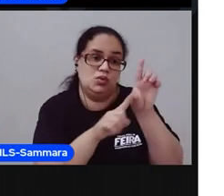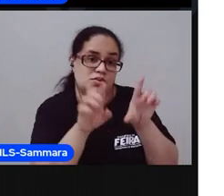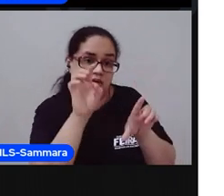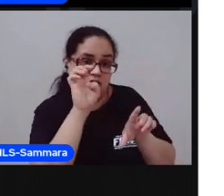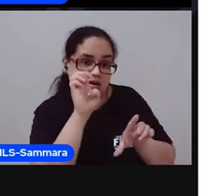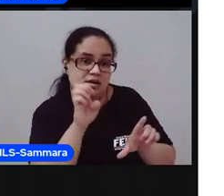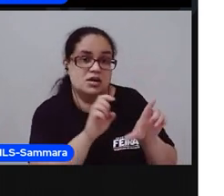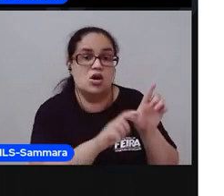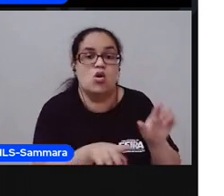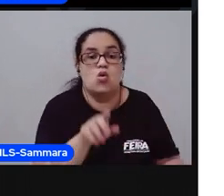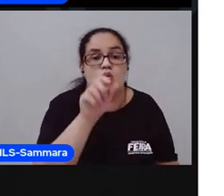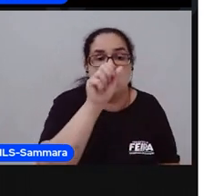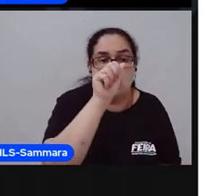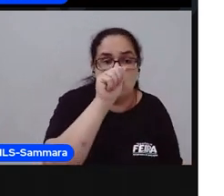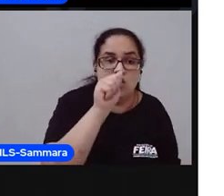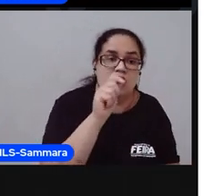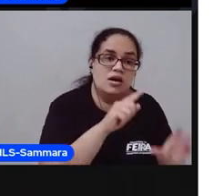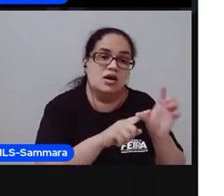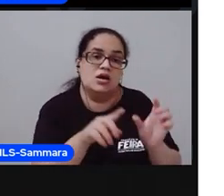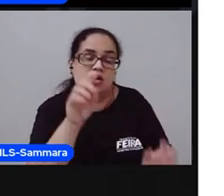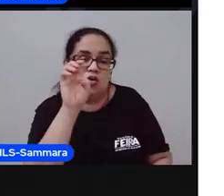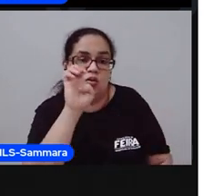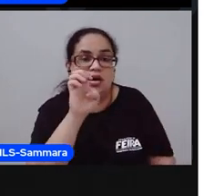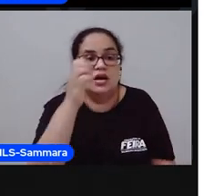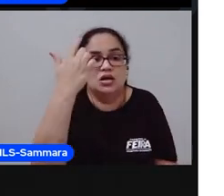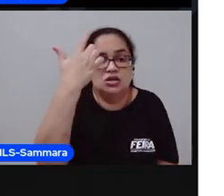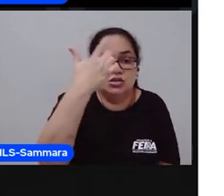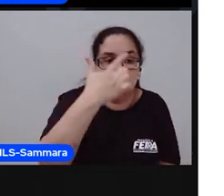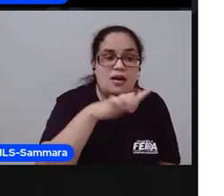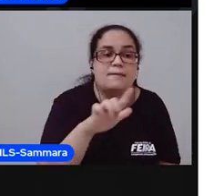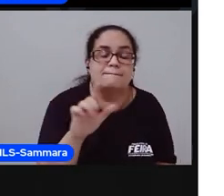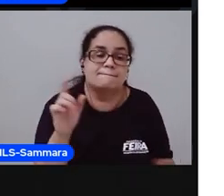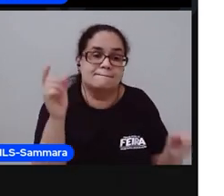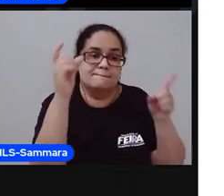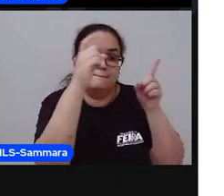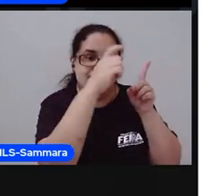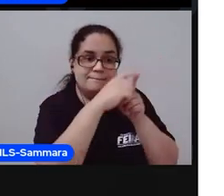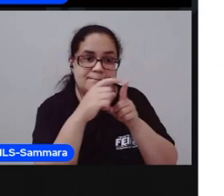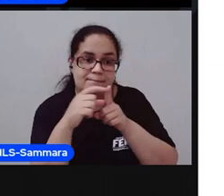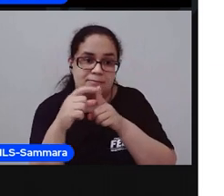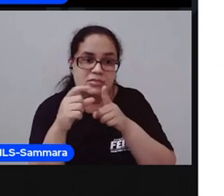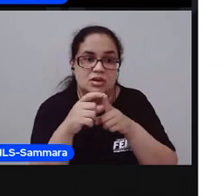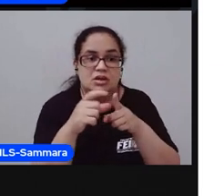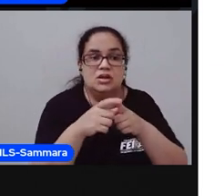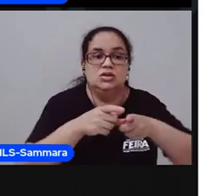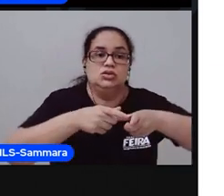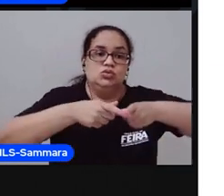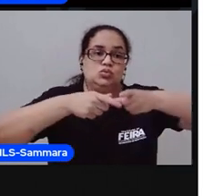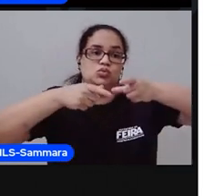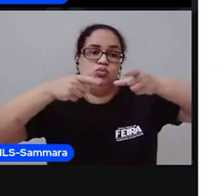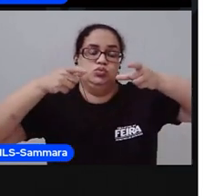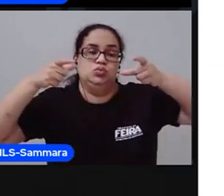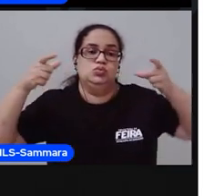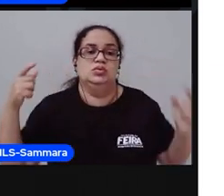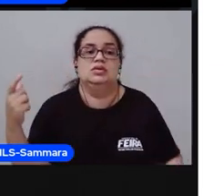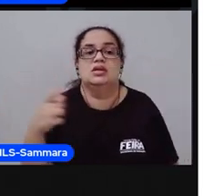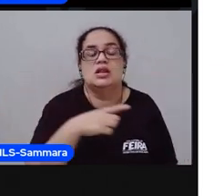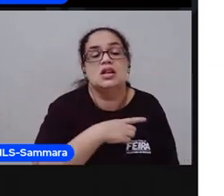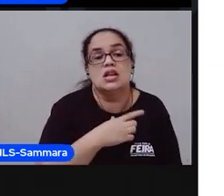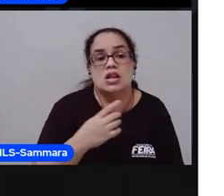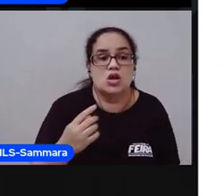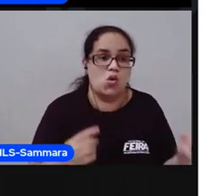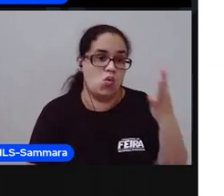o A e o E novamente. Essa palavra é uma palavra grande. Tem quatro